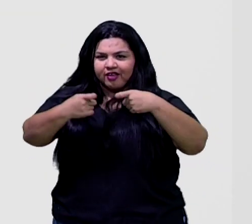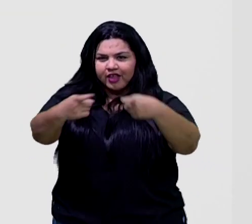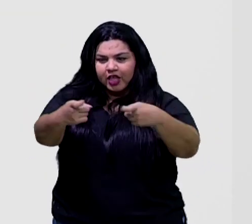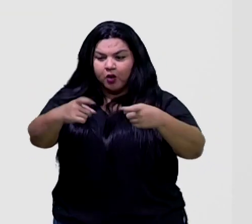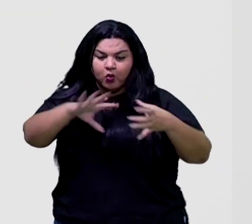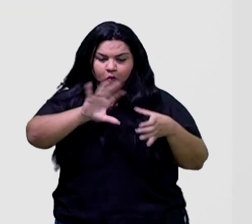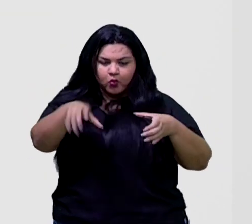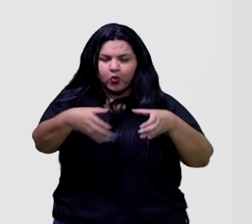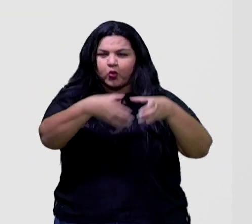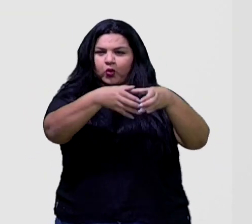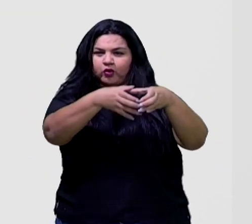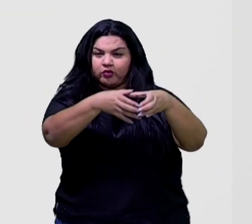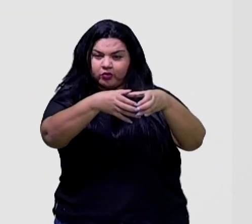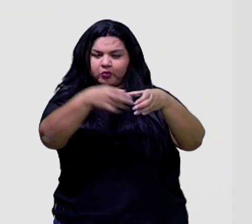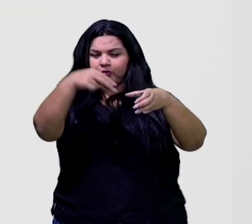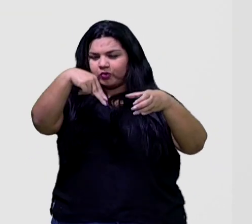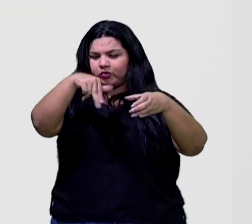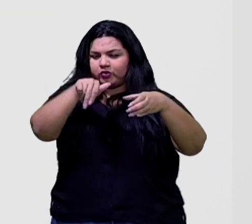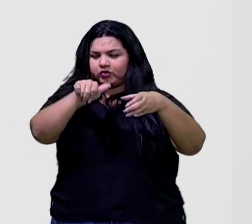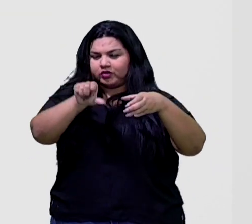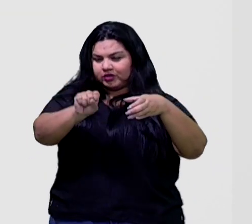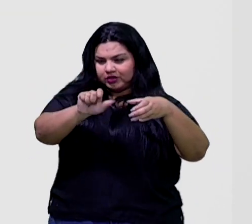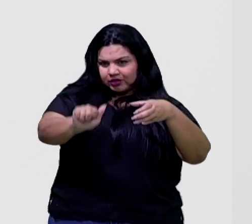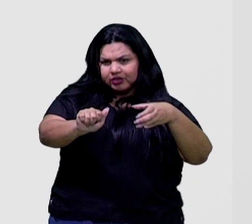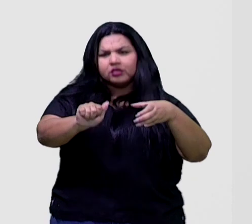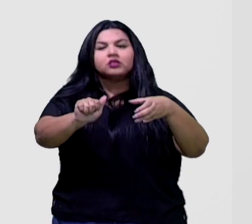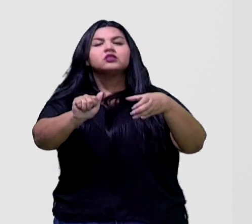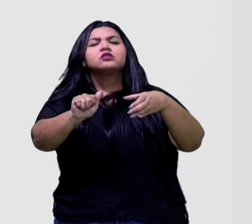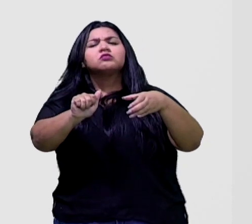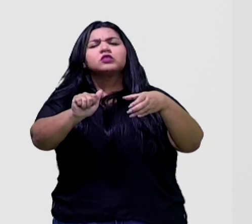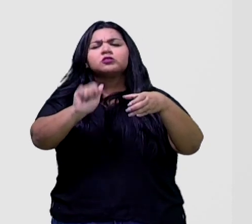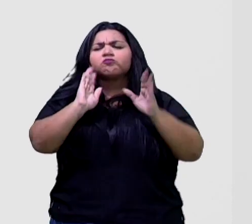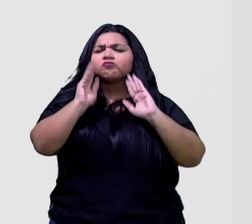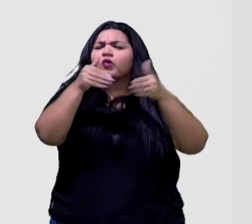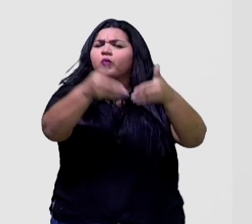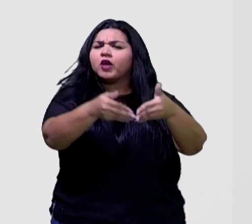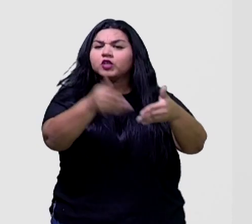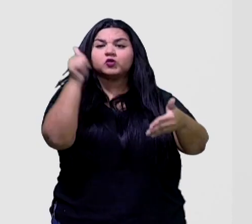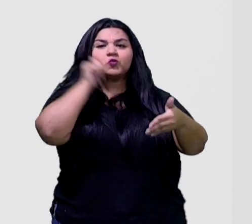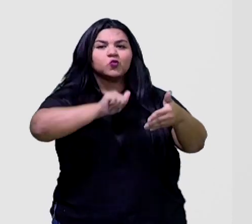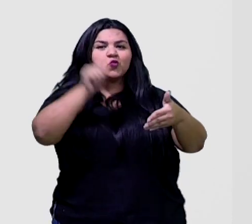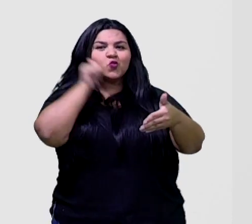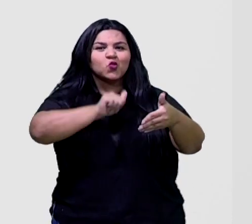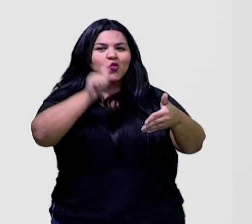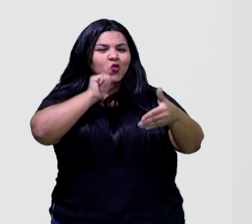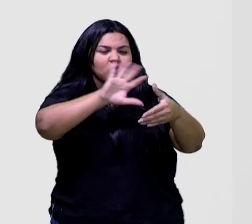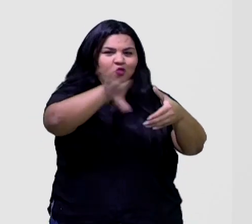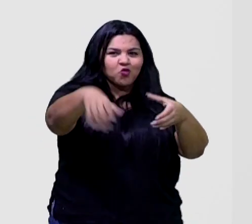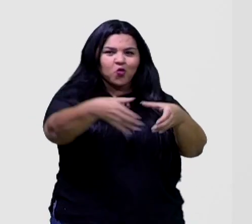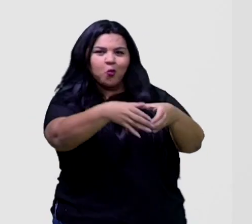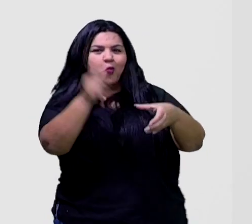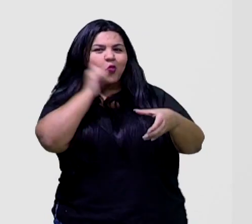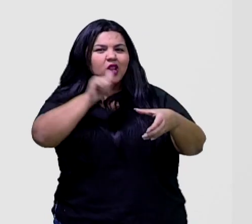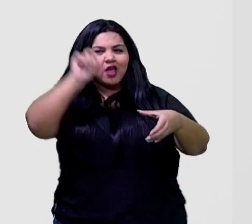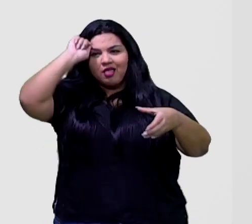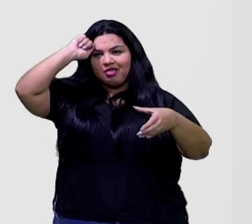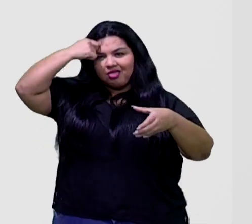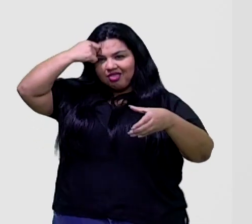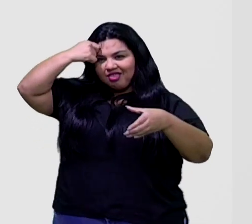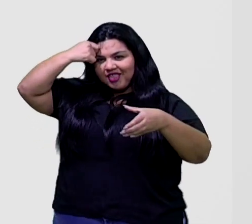uma equipe de cientistas da NASA, olha só, formada exclusivamente por mulheres afro-americanas.